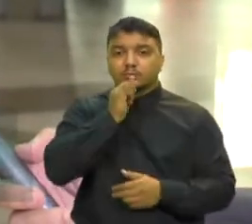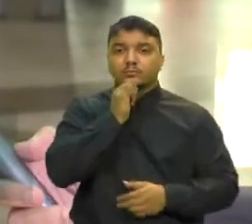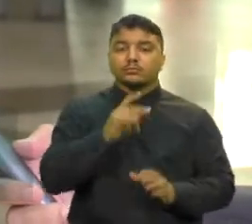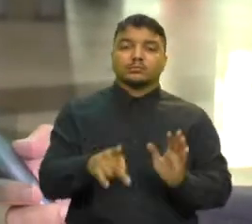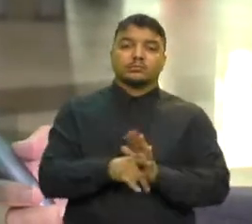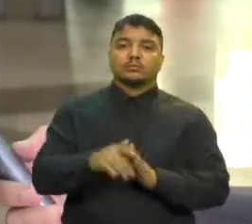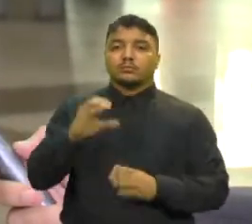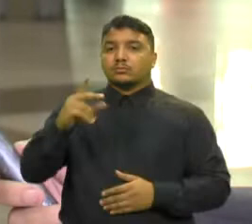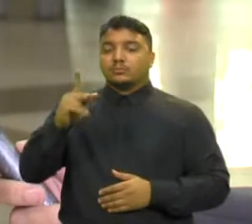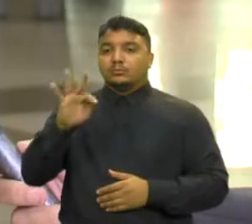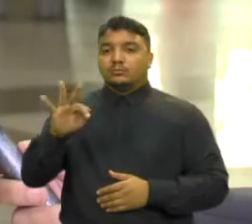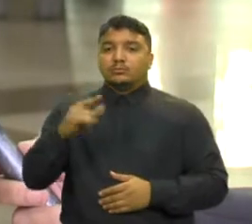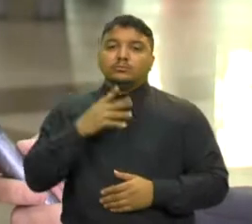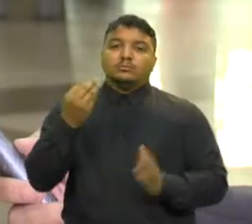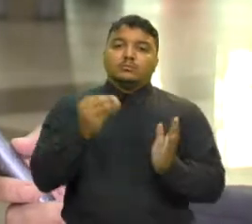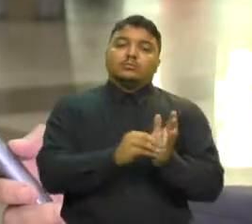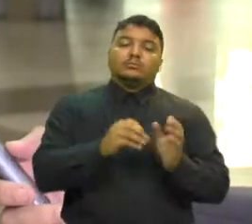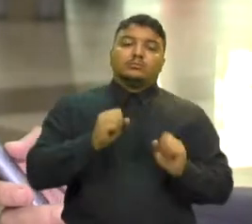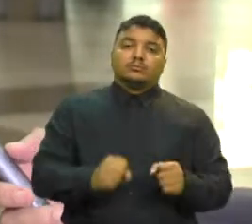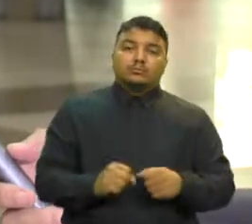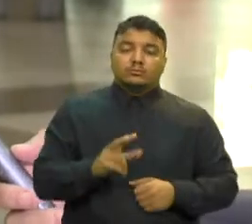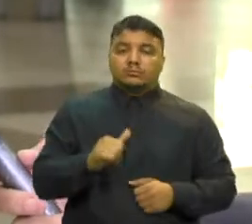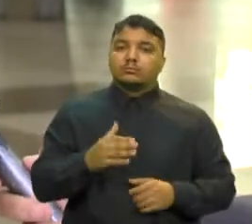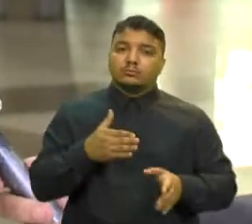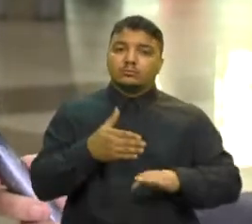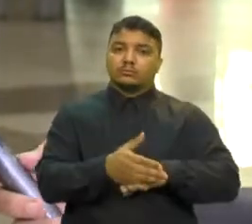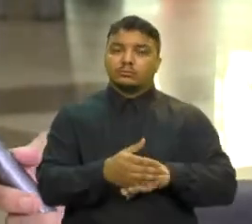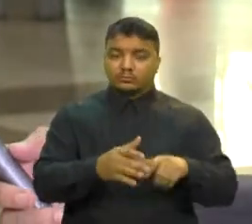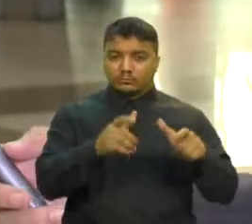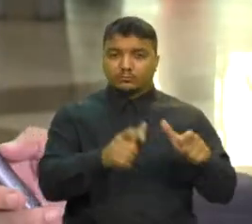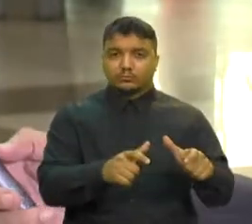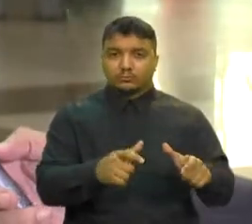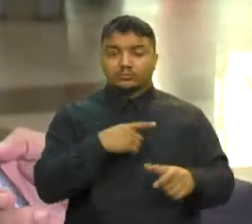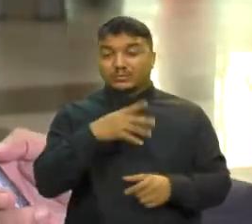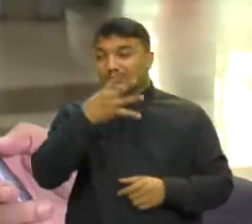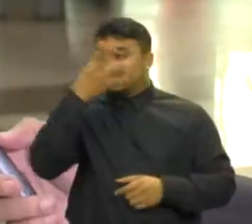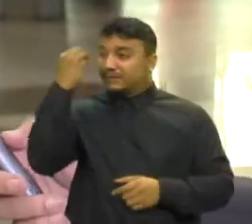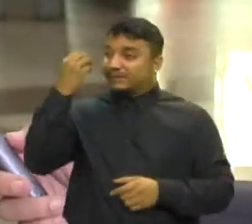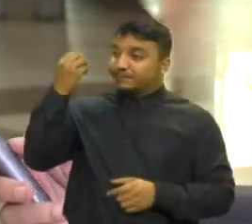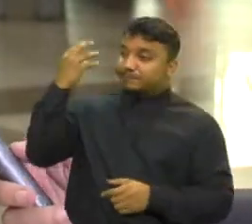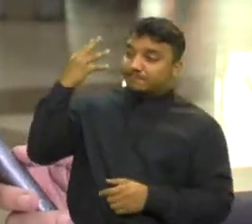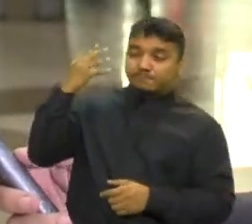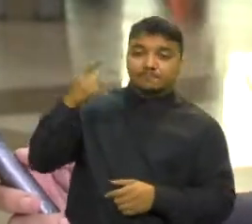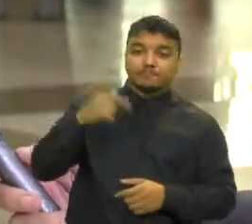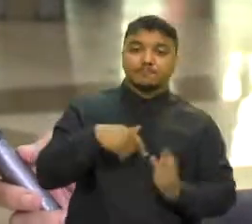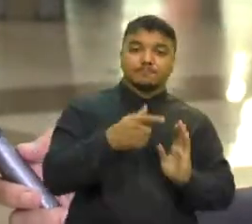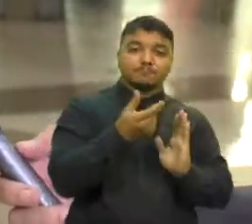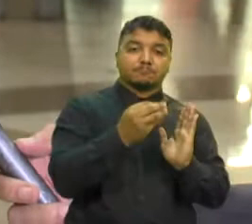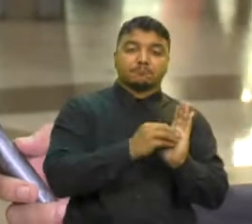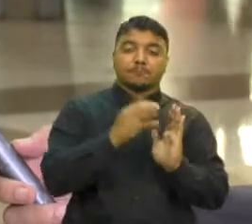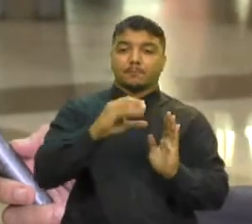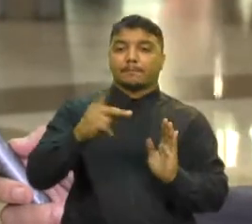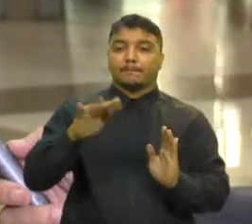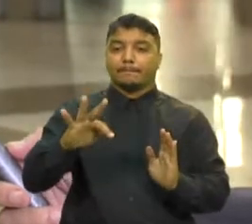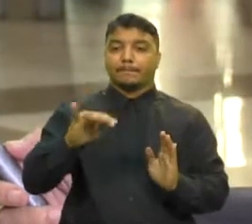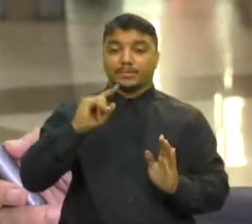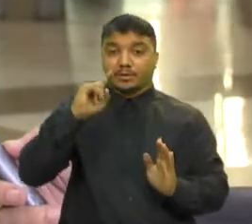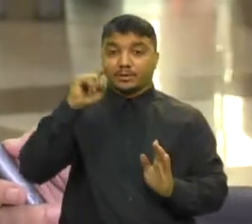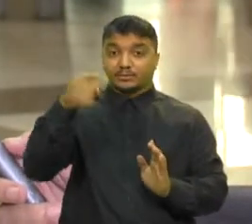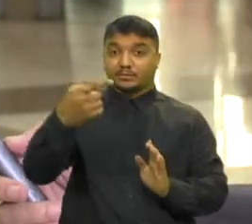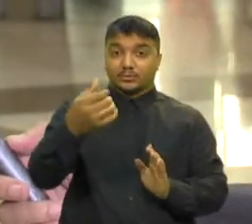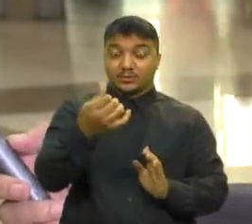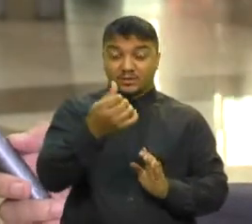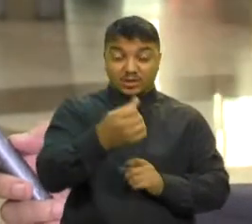nota Como que funciona? Você vai no estabelecimento, esquece de colocar o CPF na nota E até 6 horas após a